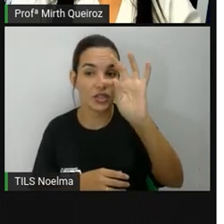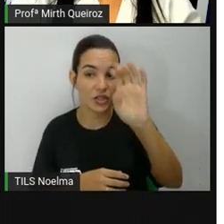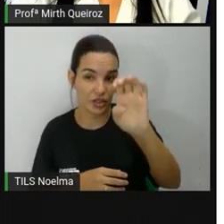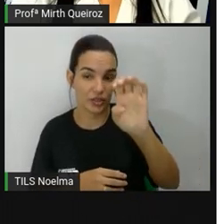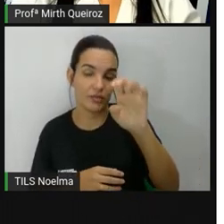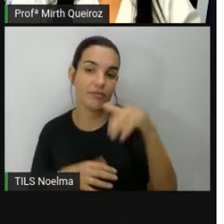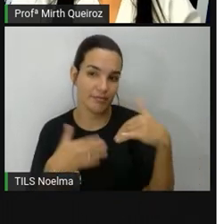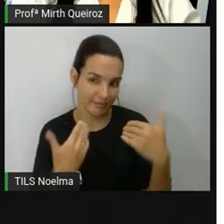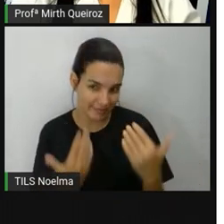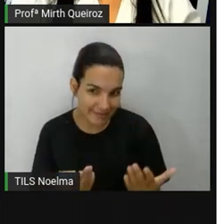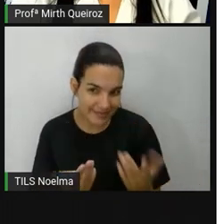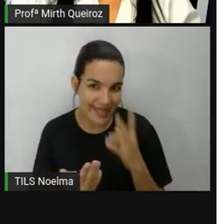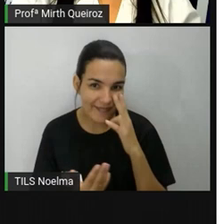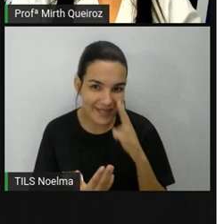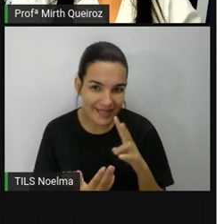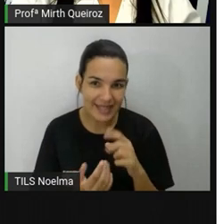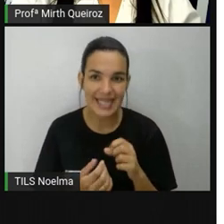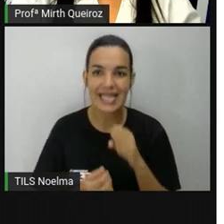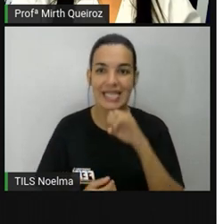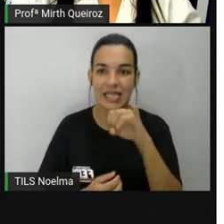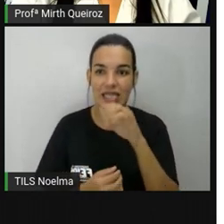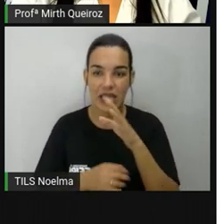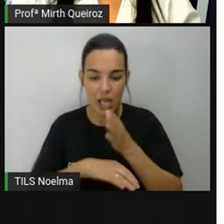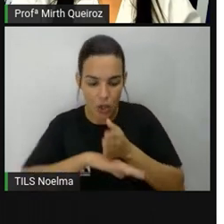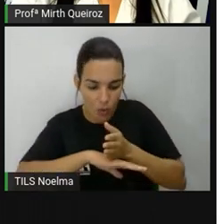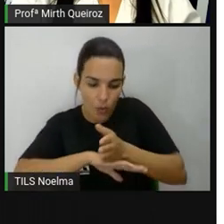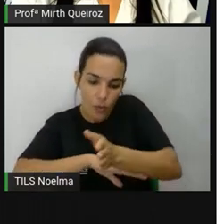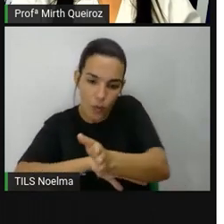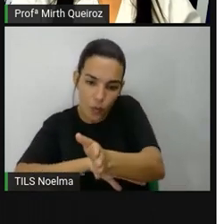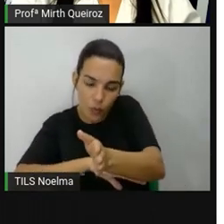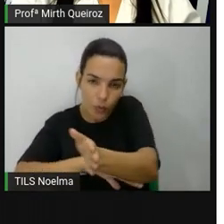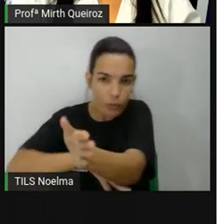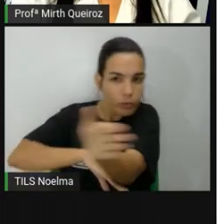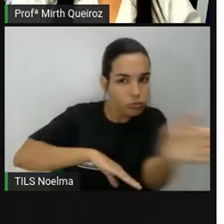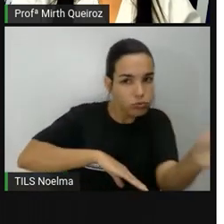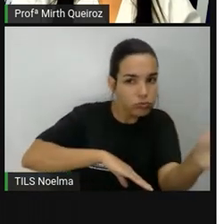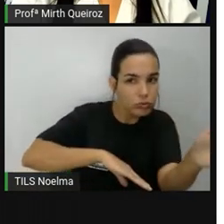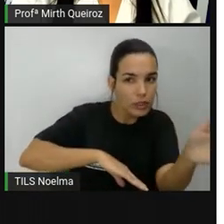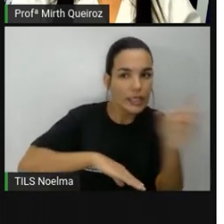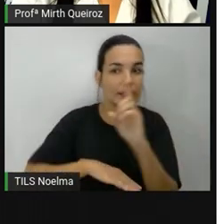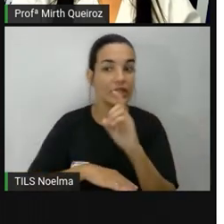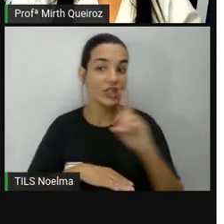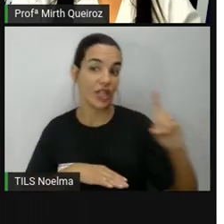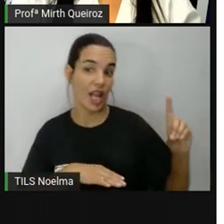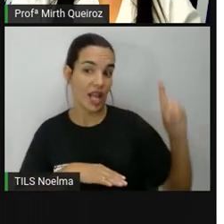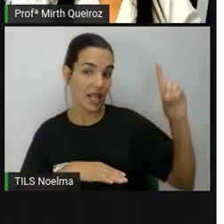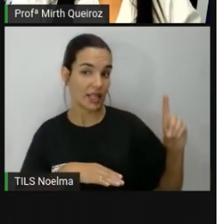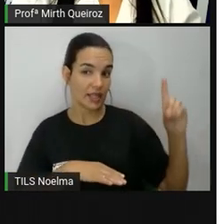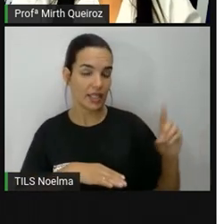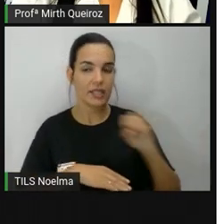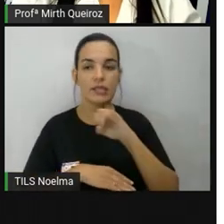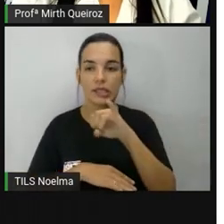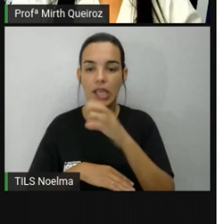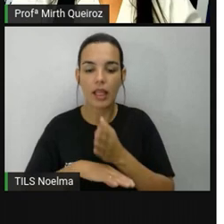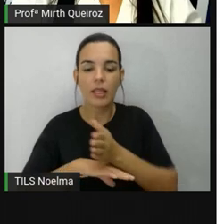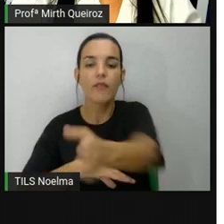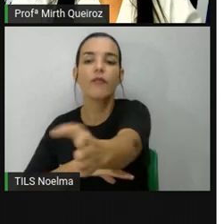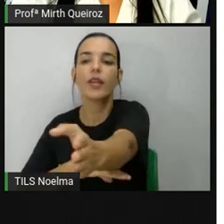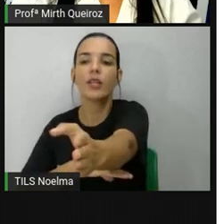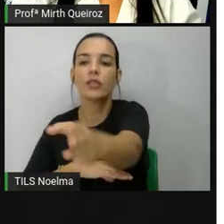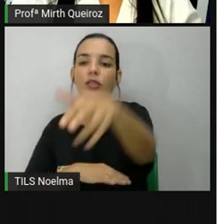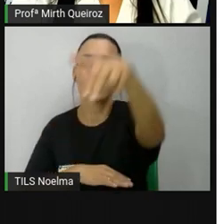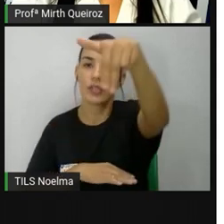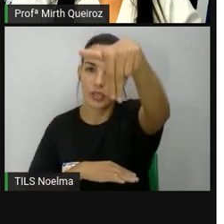Nordeste, né? Se ele está aqui no meio e ele vai jogar lá para o ladinho, é nordeste. Se fosse para frente, ele jogaria aí